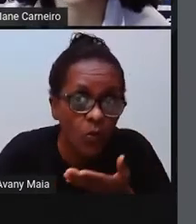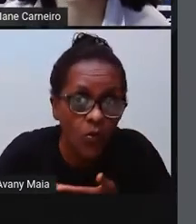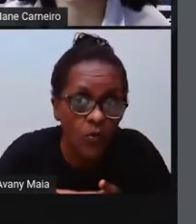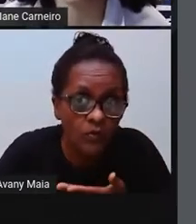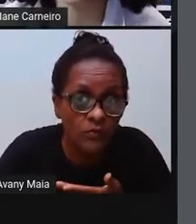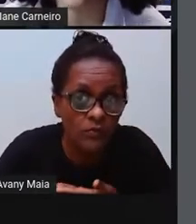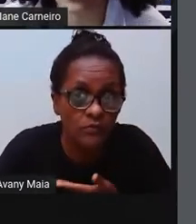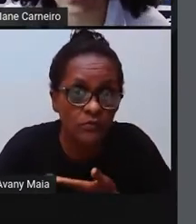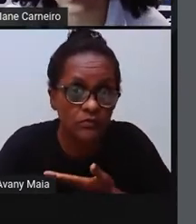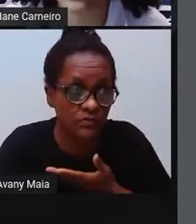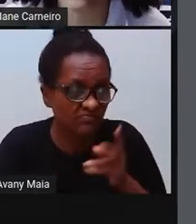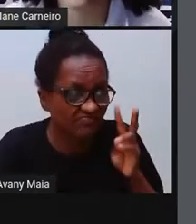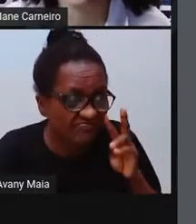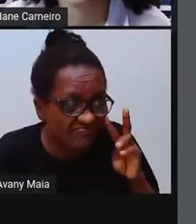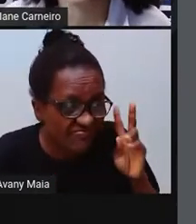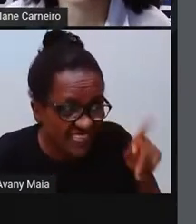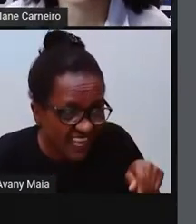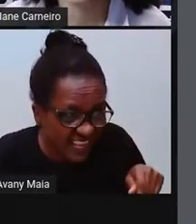Será que é um monstro?